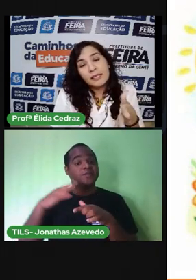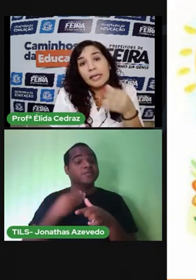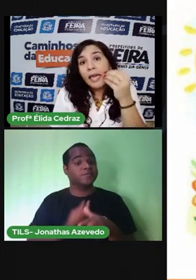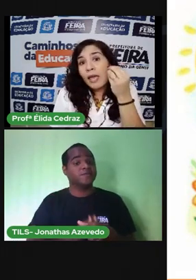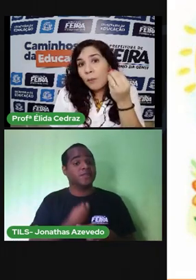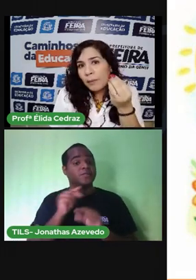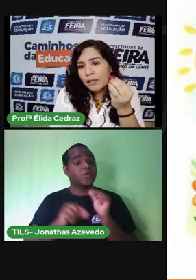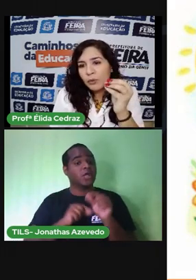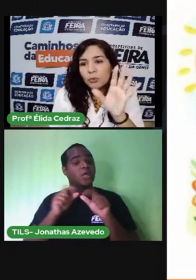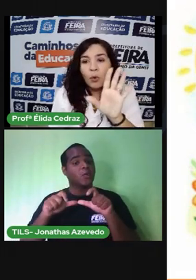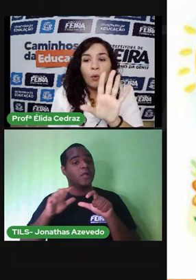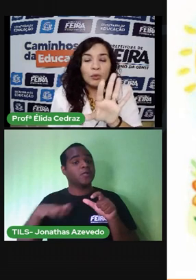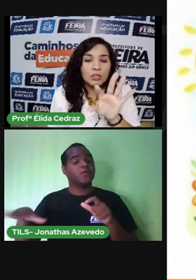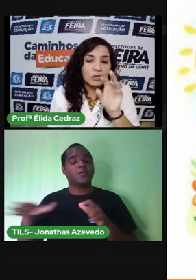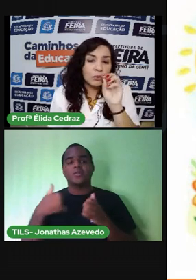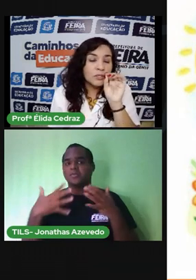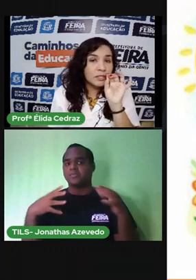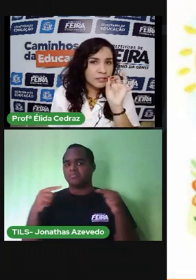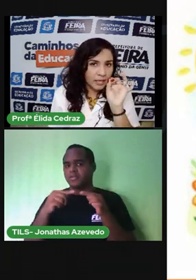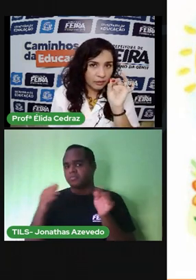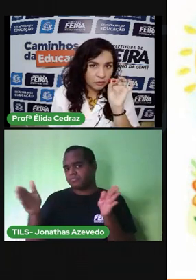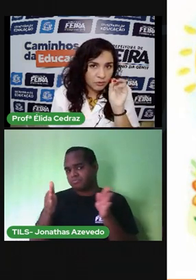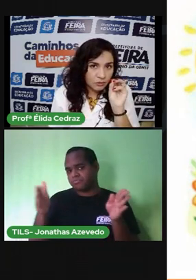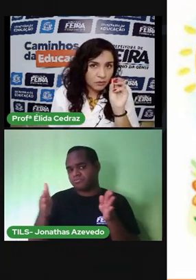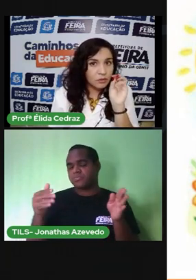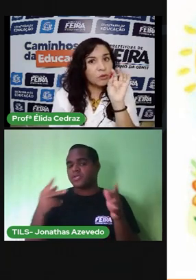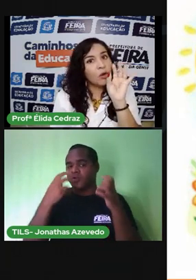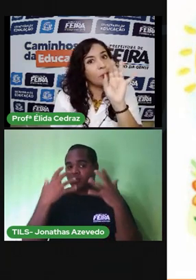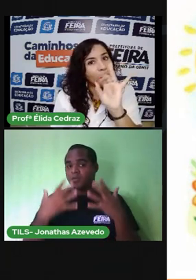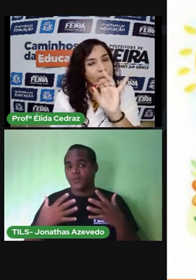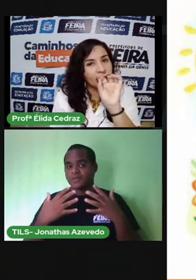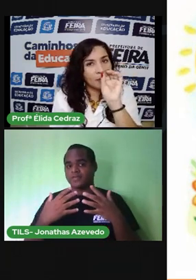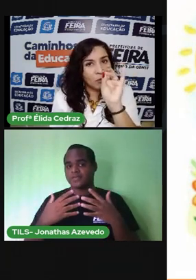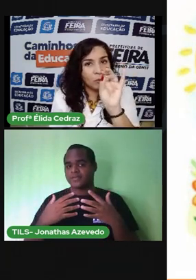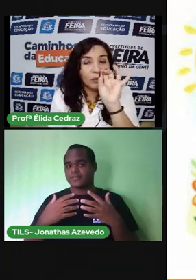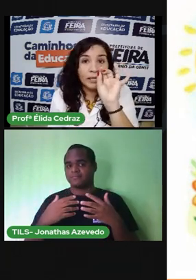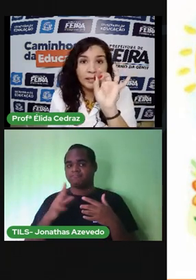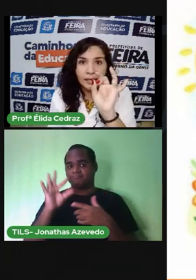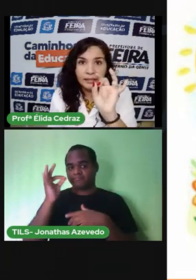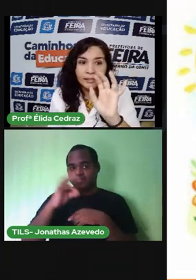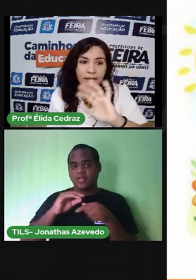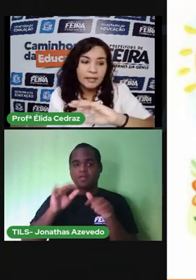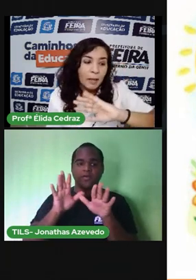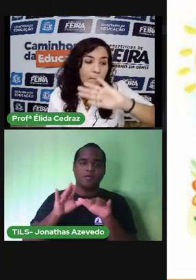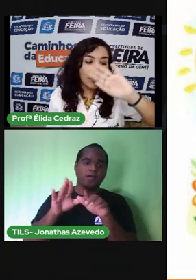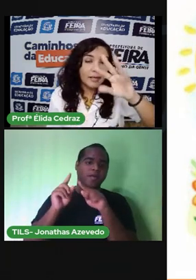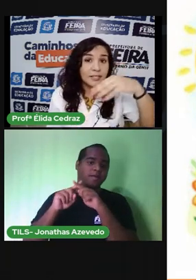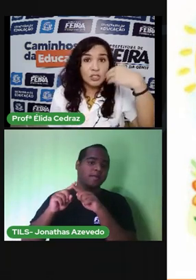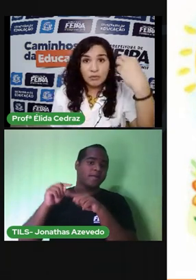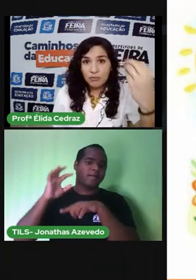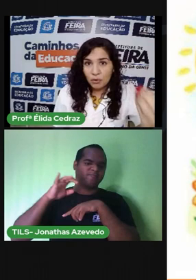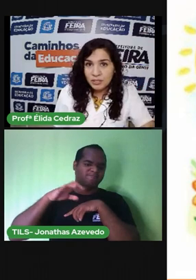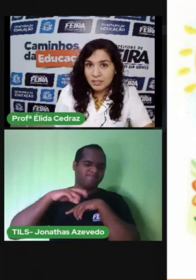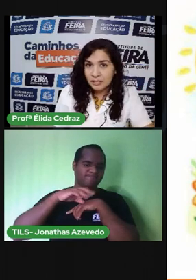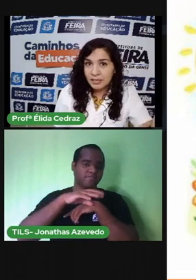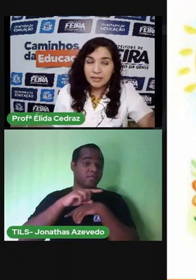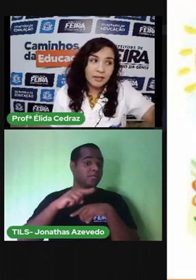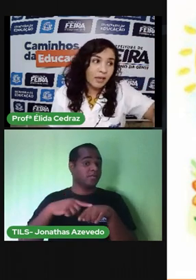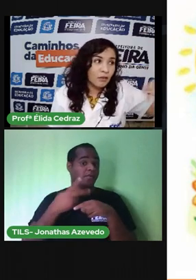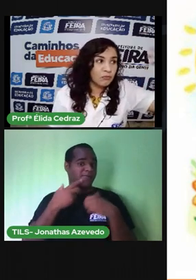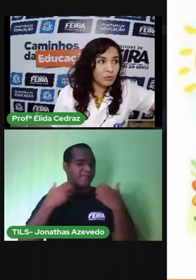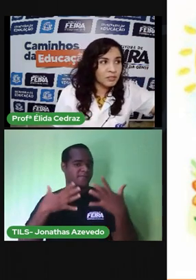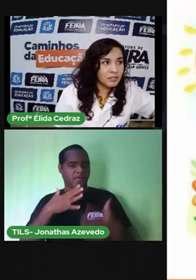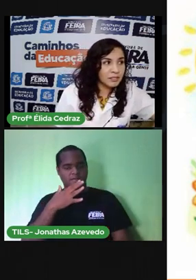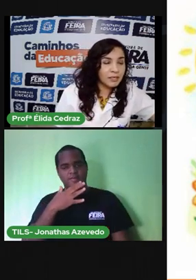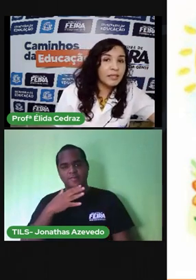E assim, é o período onde os insetos, como a abelha, borboleta, a aranha, passam de florzinha